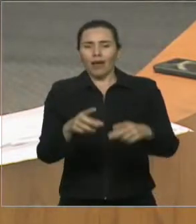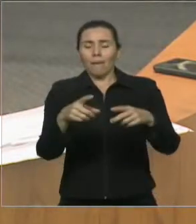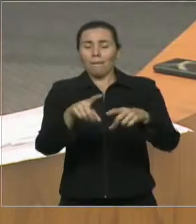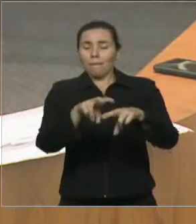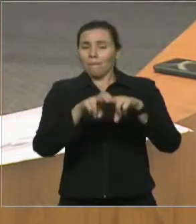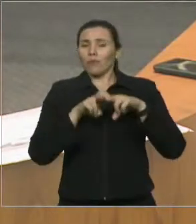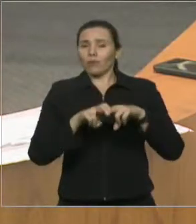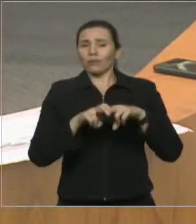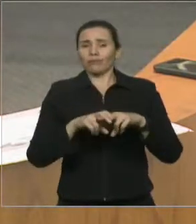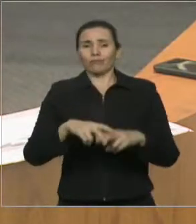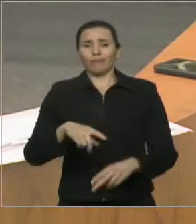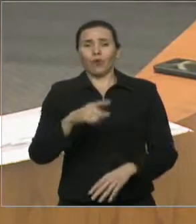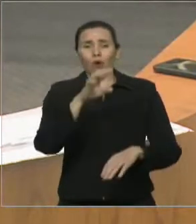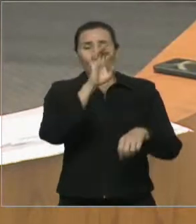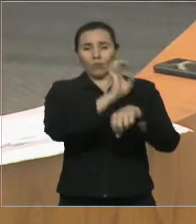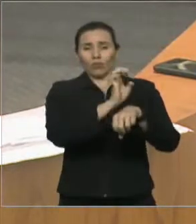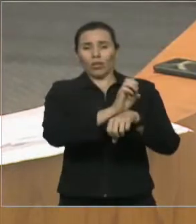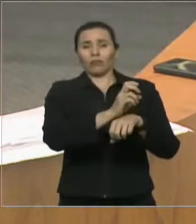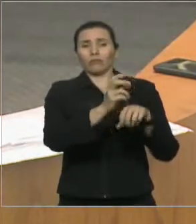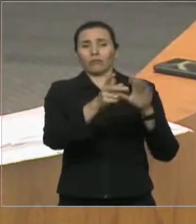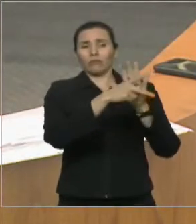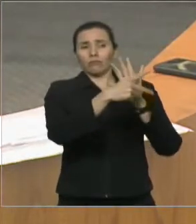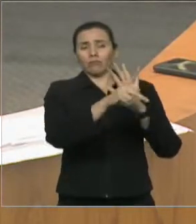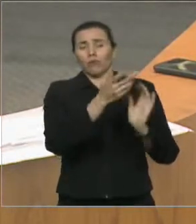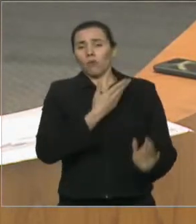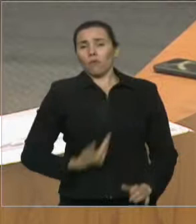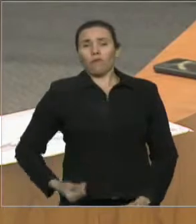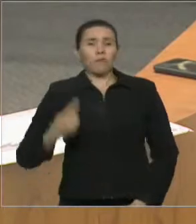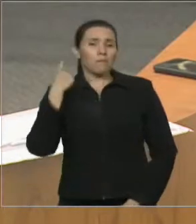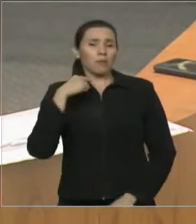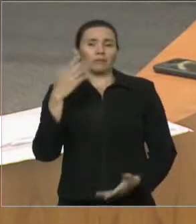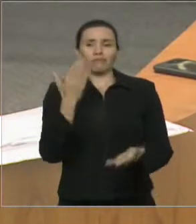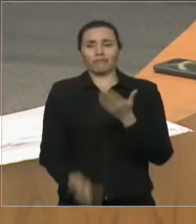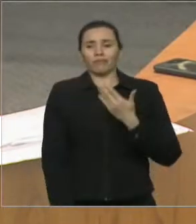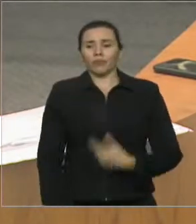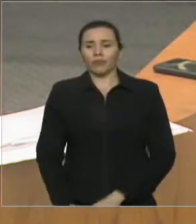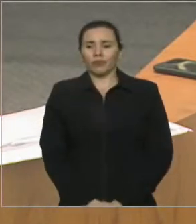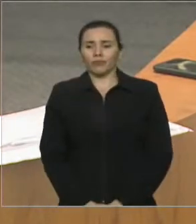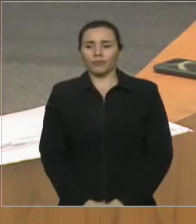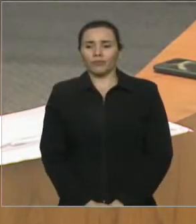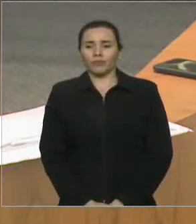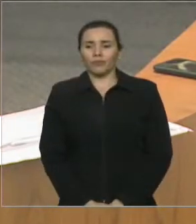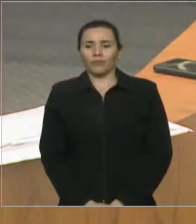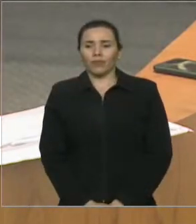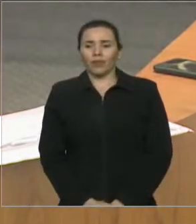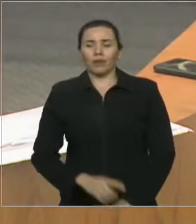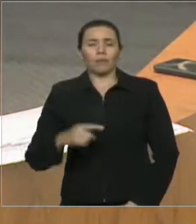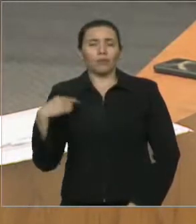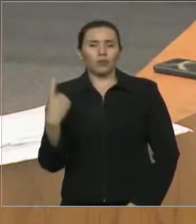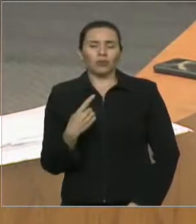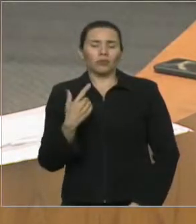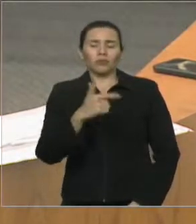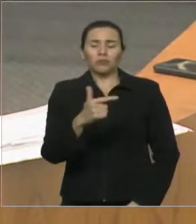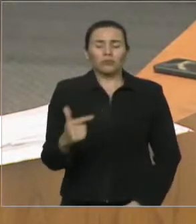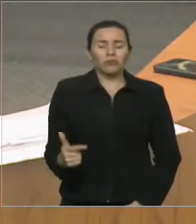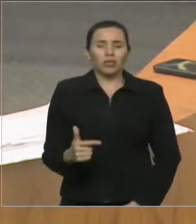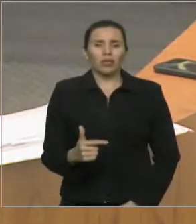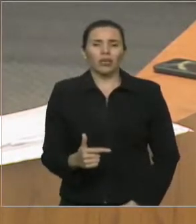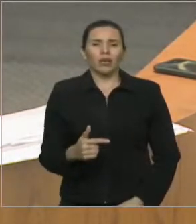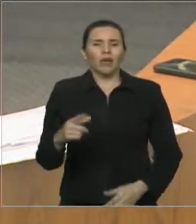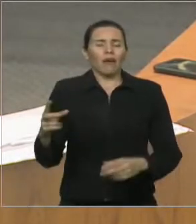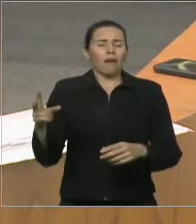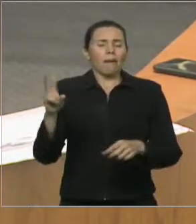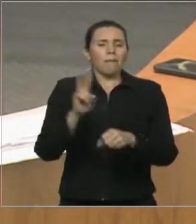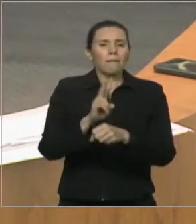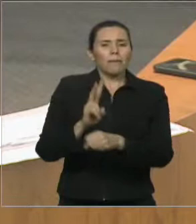É isso que nós devemos discutir, deputado. Está nível C, não tem empréstimo mais. Desvia do fundo do FUMBEM e desvia do